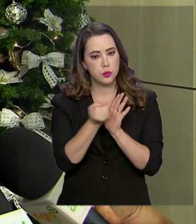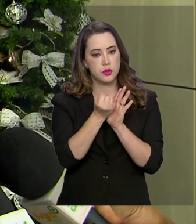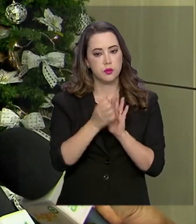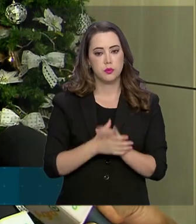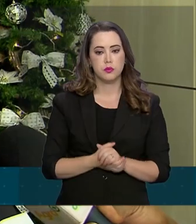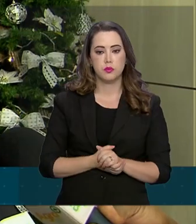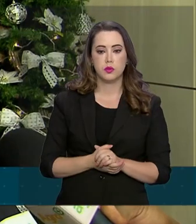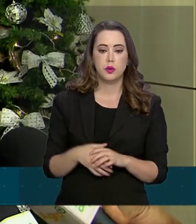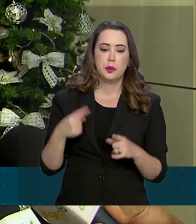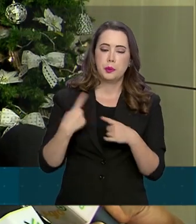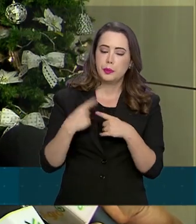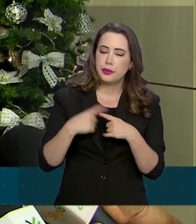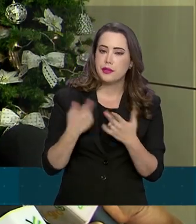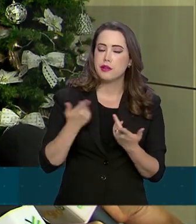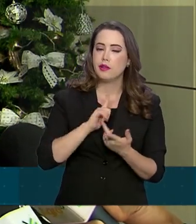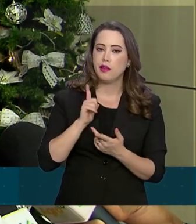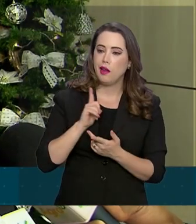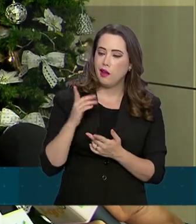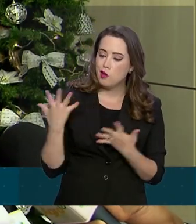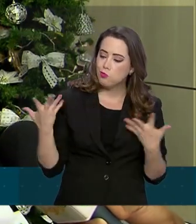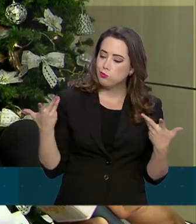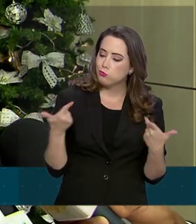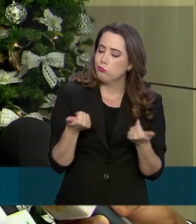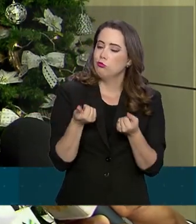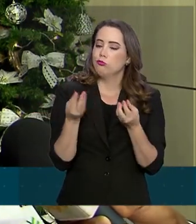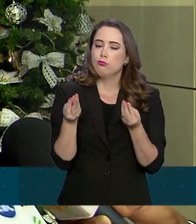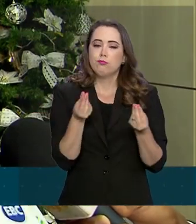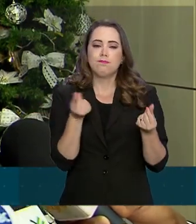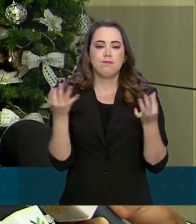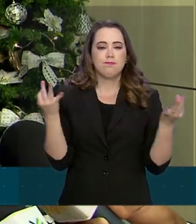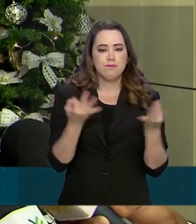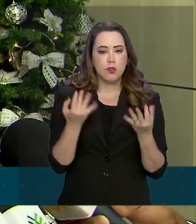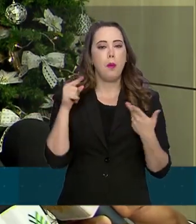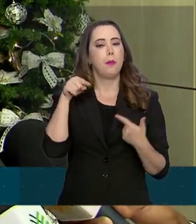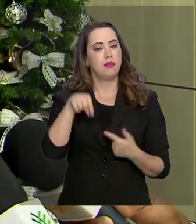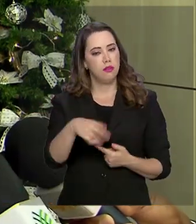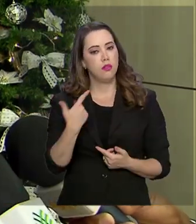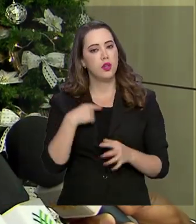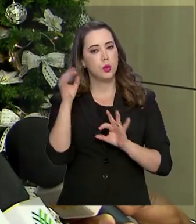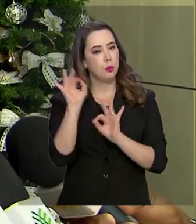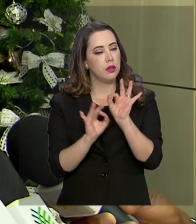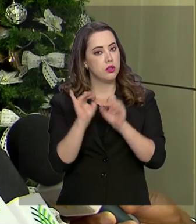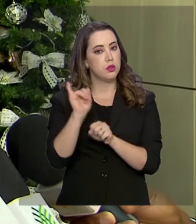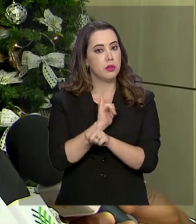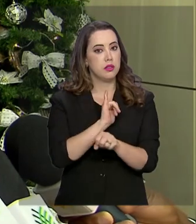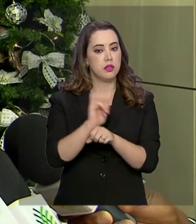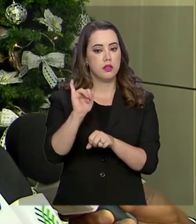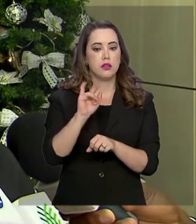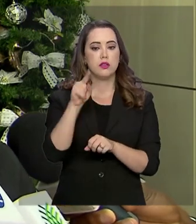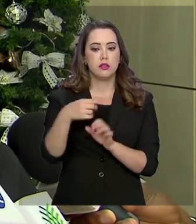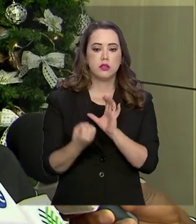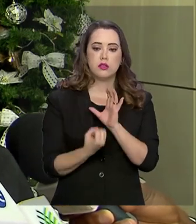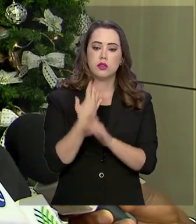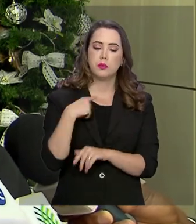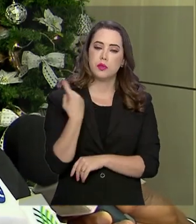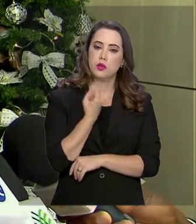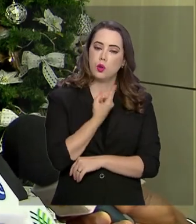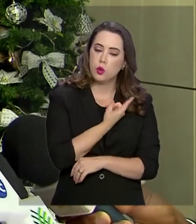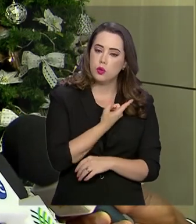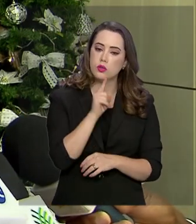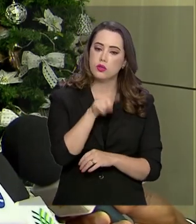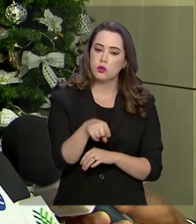O fato de você ter essa qualidade interna, você ter essa estrutura dentro do planejamento estratégico da empresa, gera para a gente